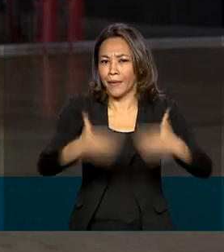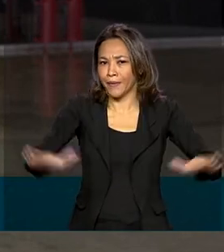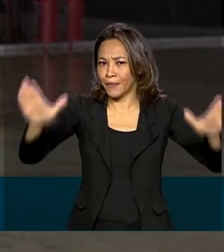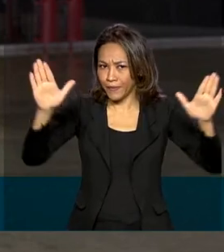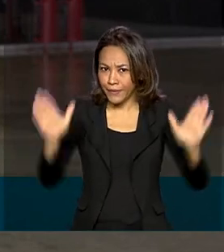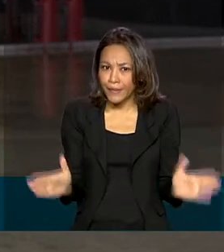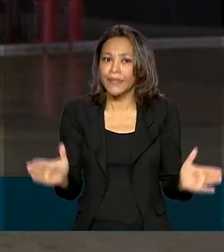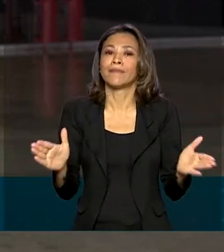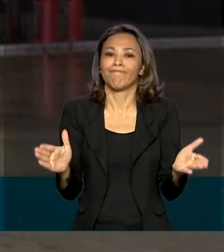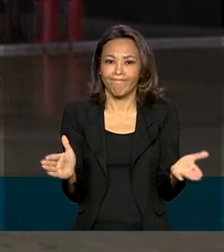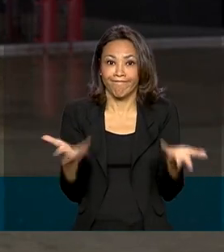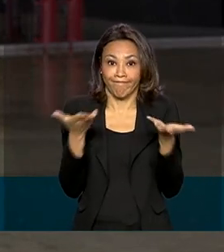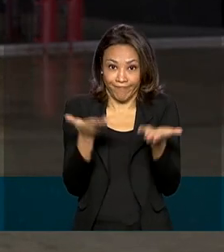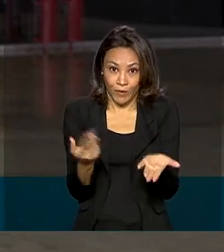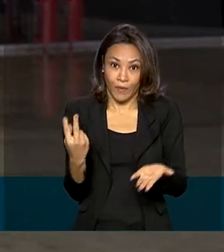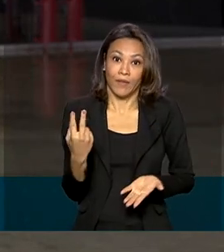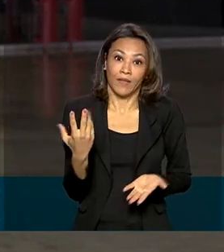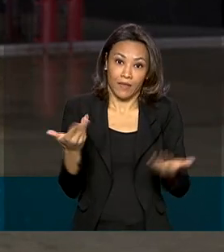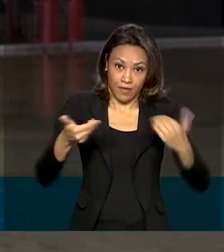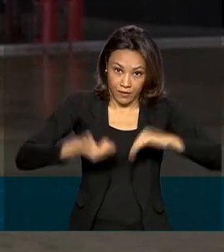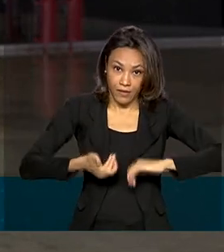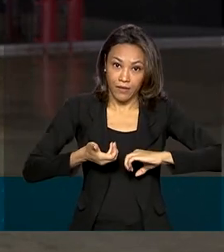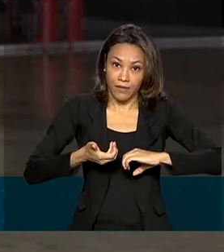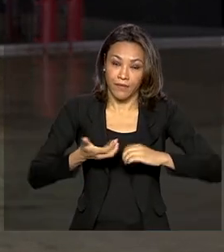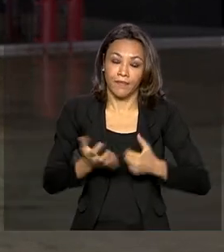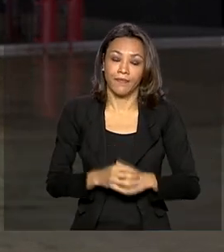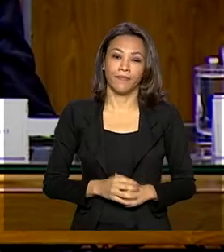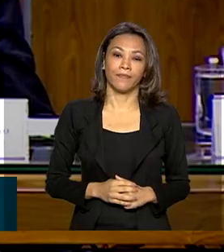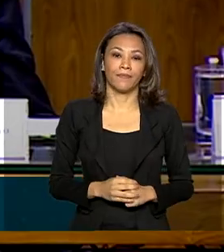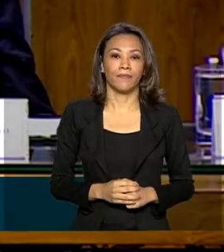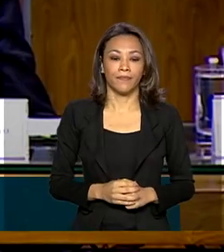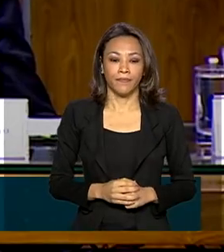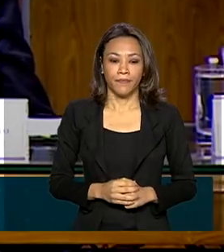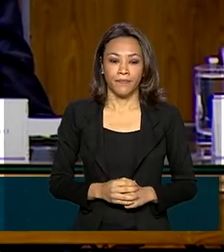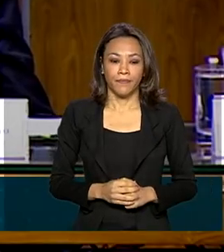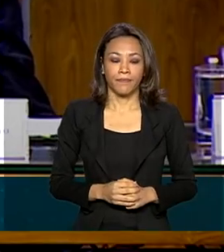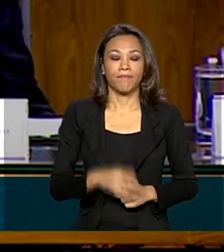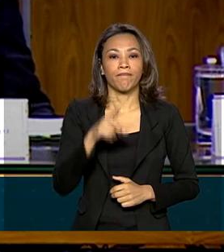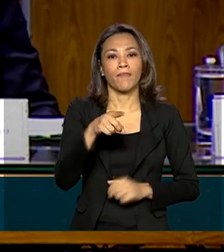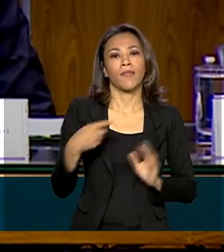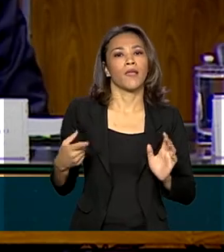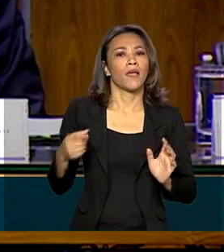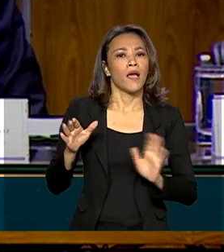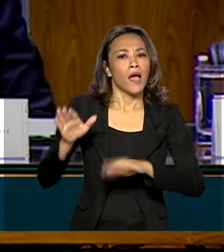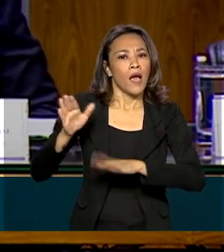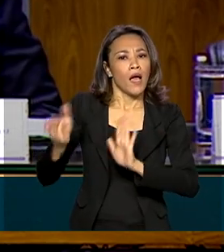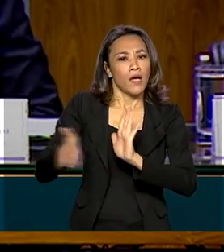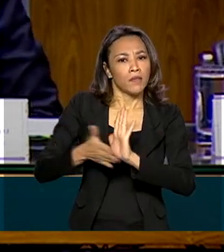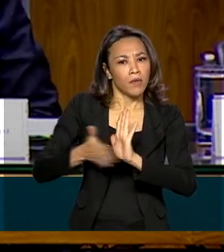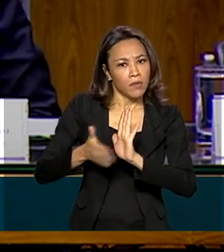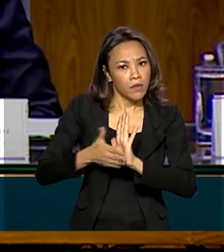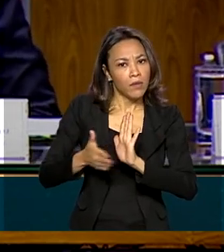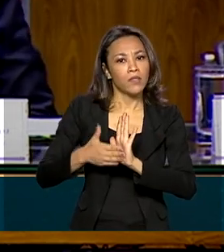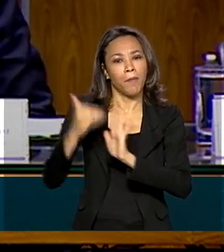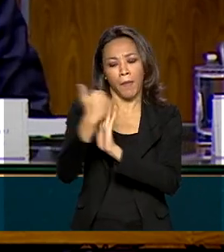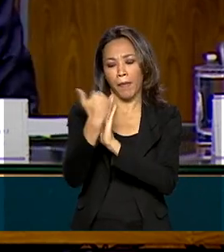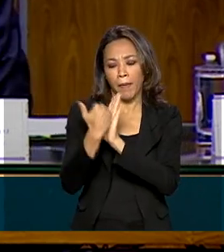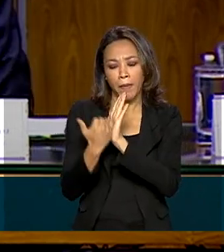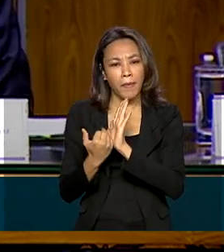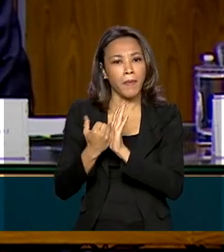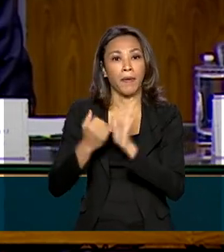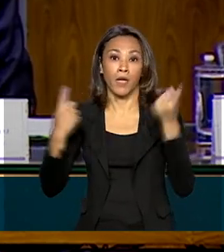trabalhos na casa. As medidas tomadas para o enfrentamento da pandemia do